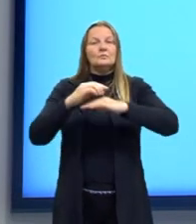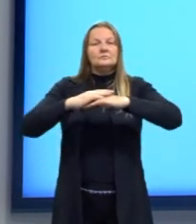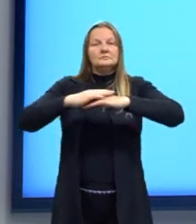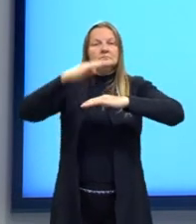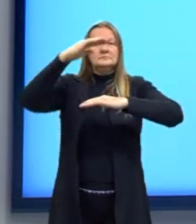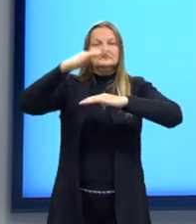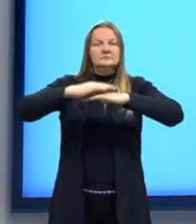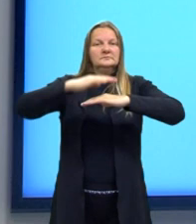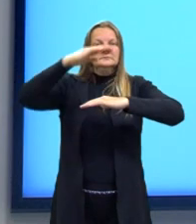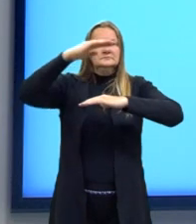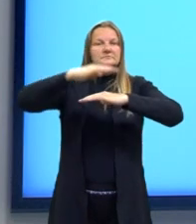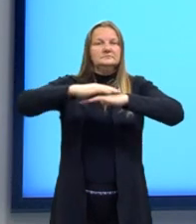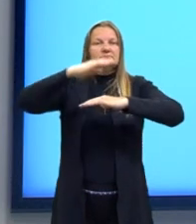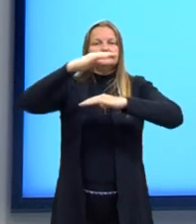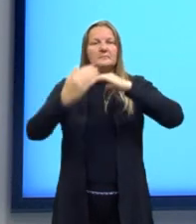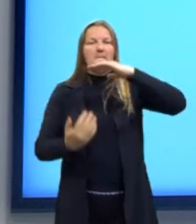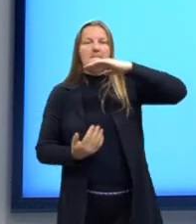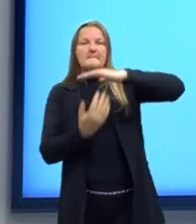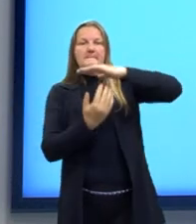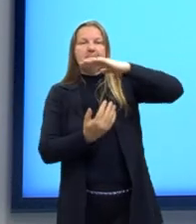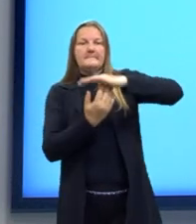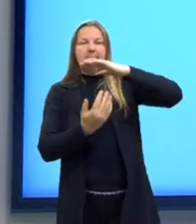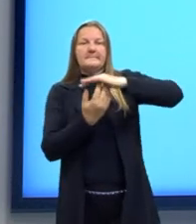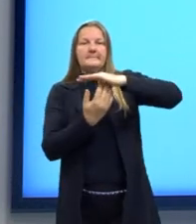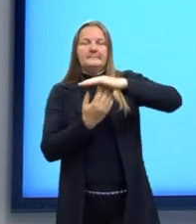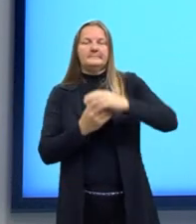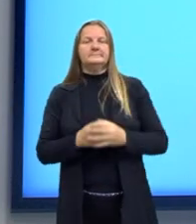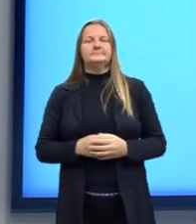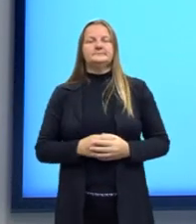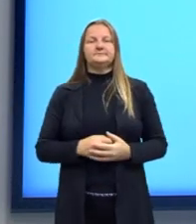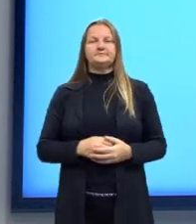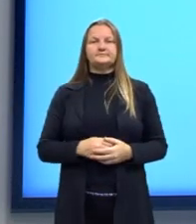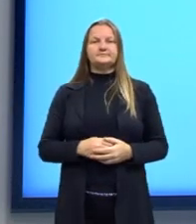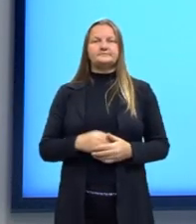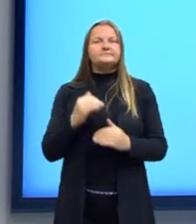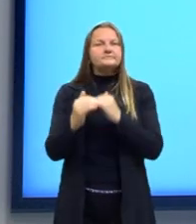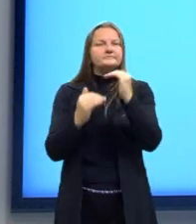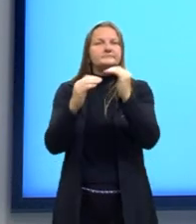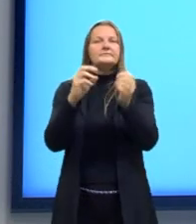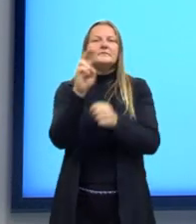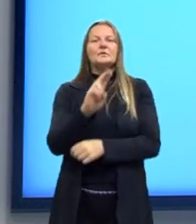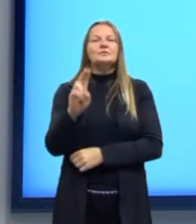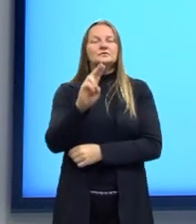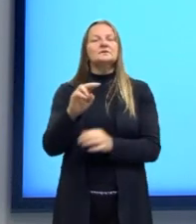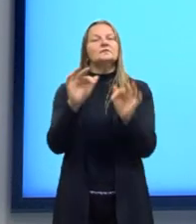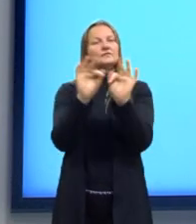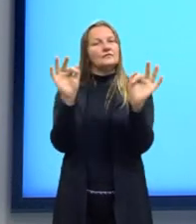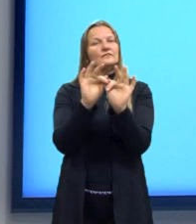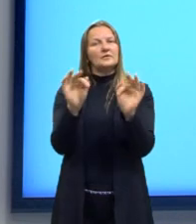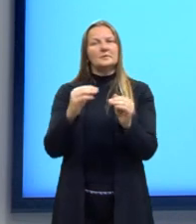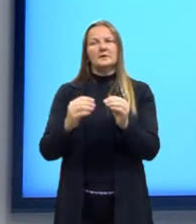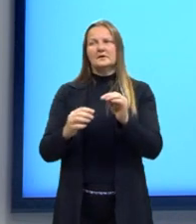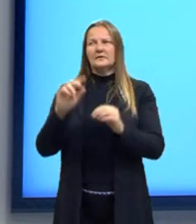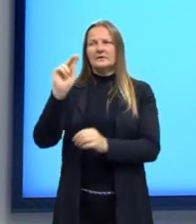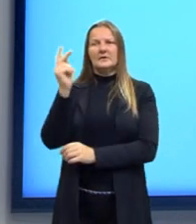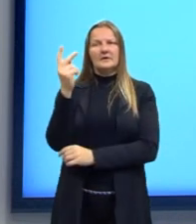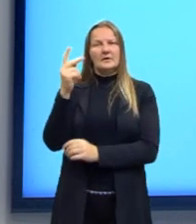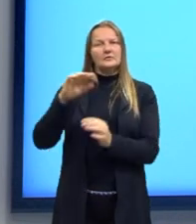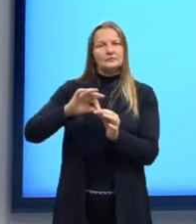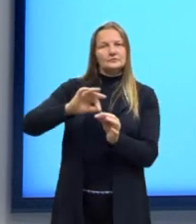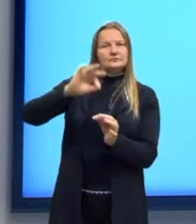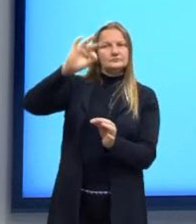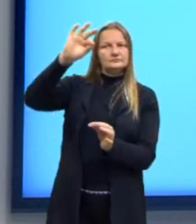alcançar sua altura máxima? Então nós vamos desenvolver utilizando aquela fórmula da altura que o